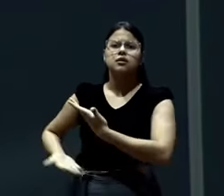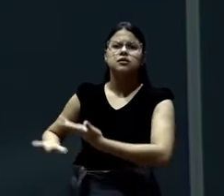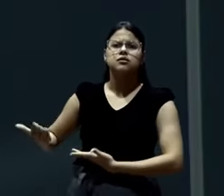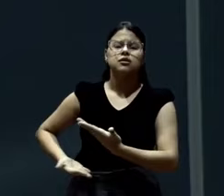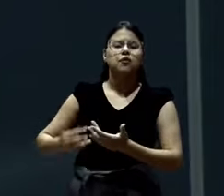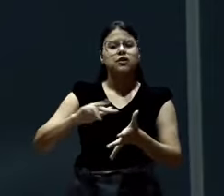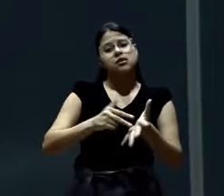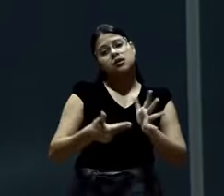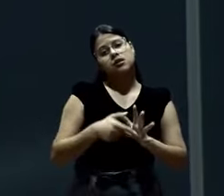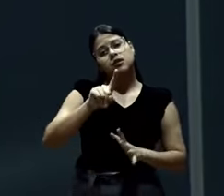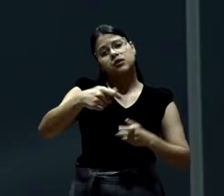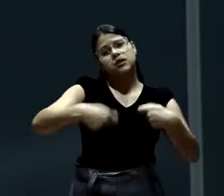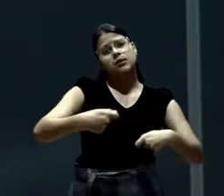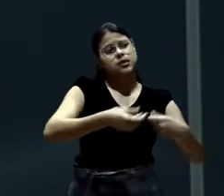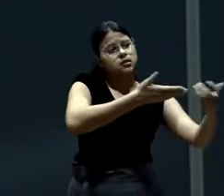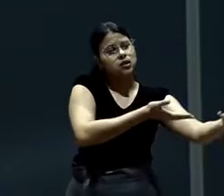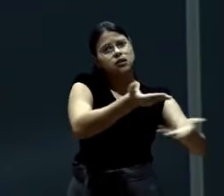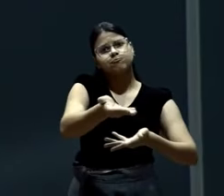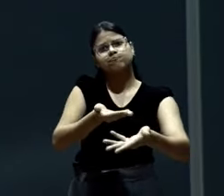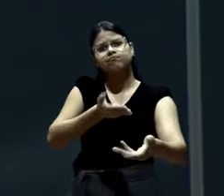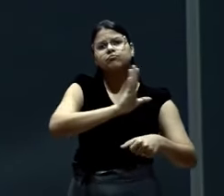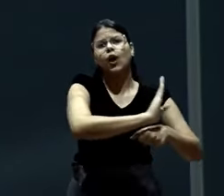cuidar um dos outros.